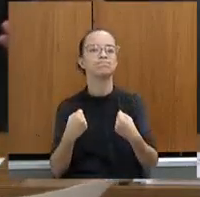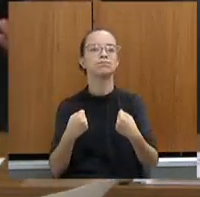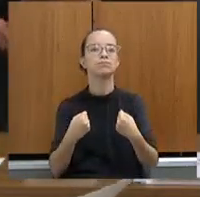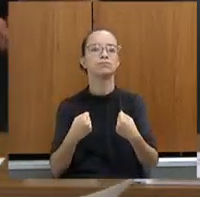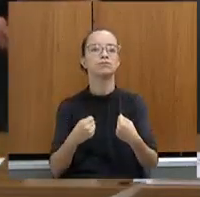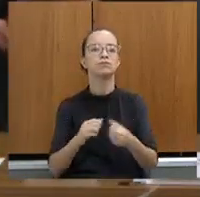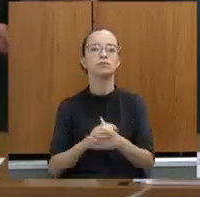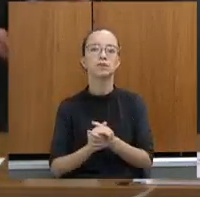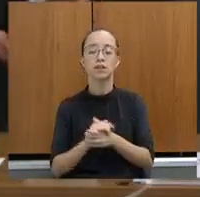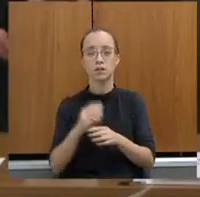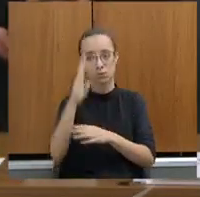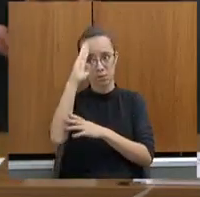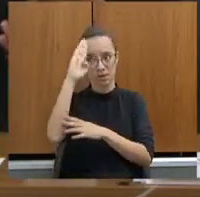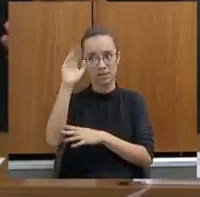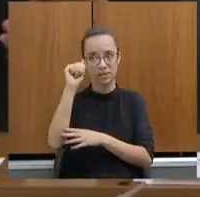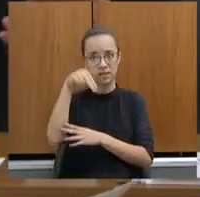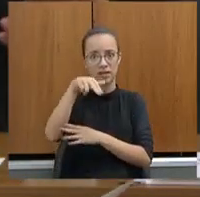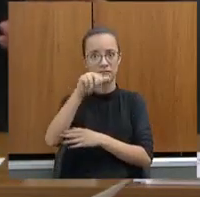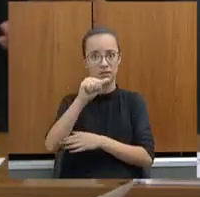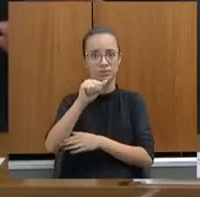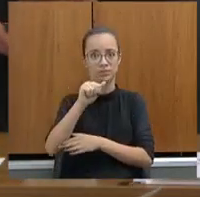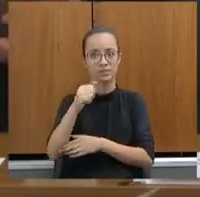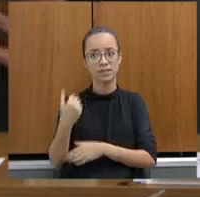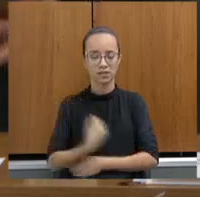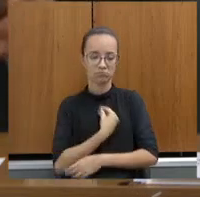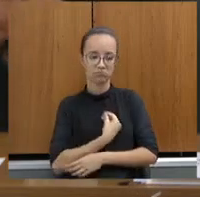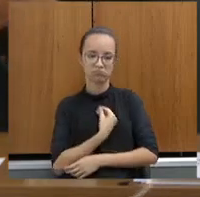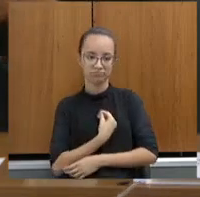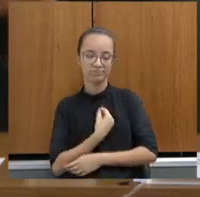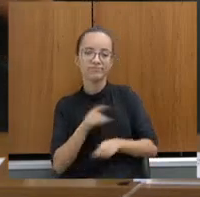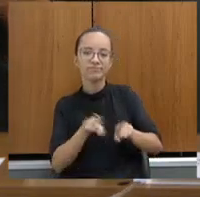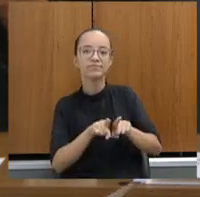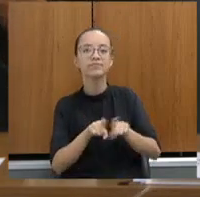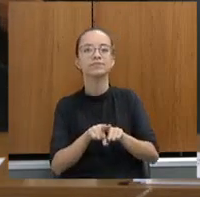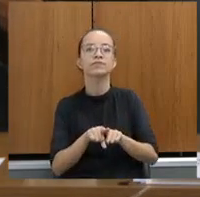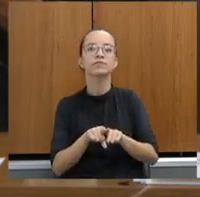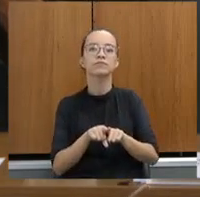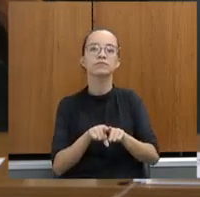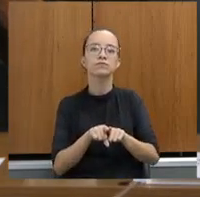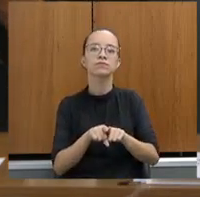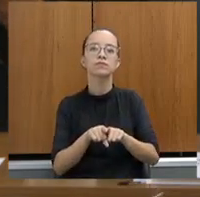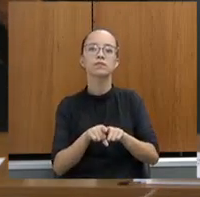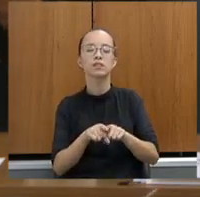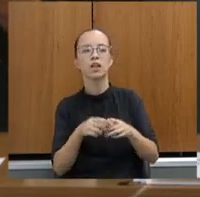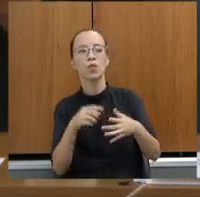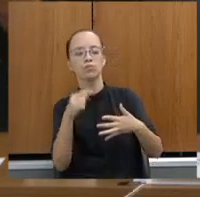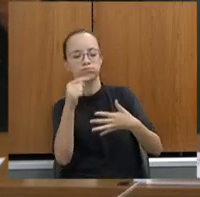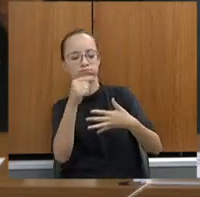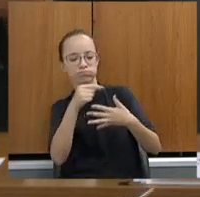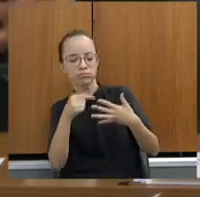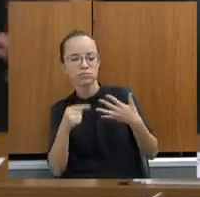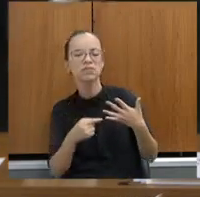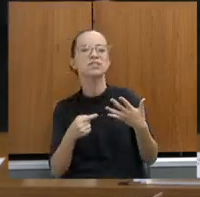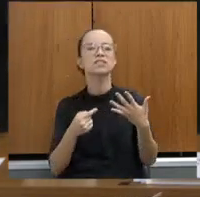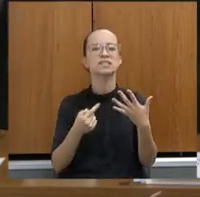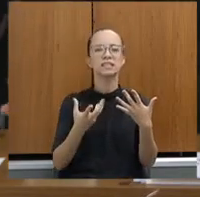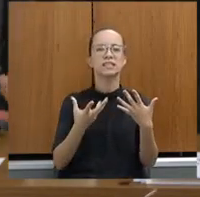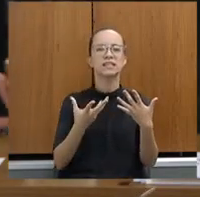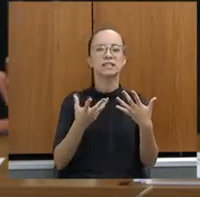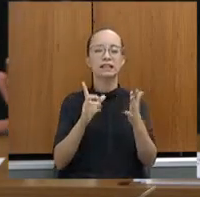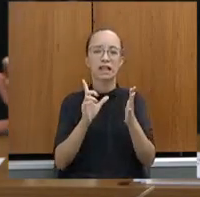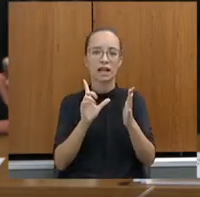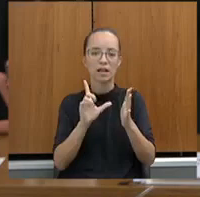da Ana, que está aqui presente. E aquelas progressões e promoções que estavam em atraso,